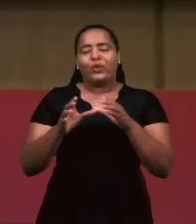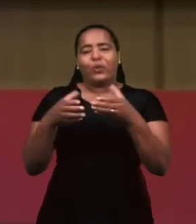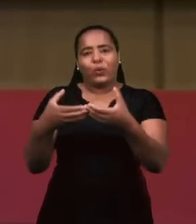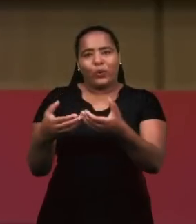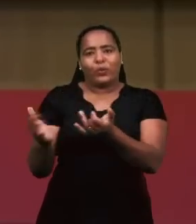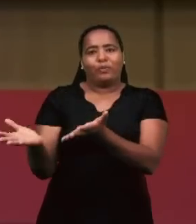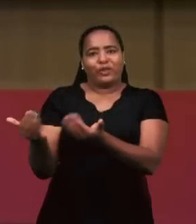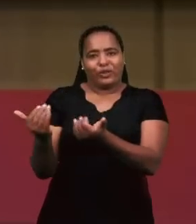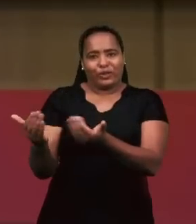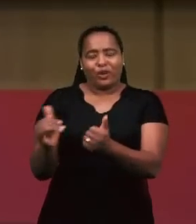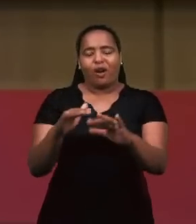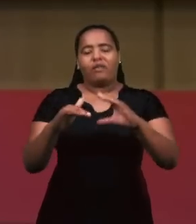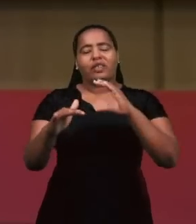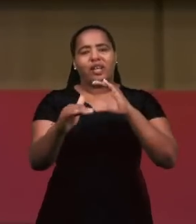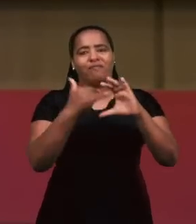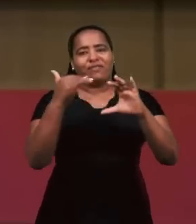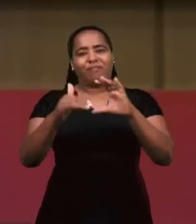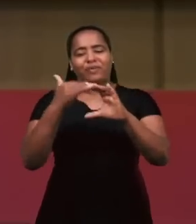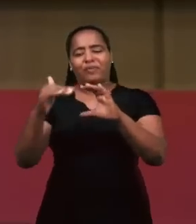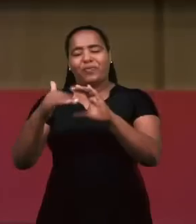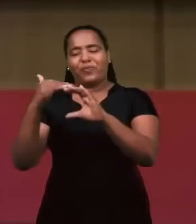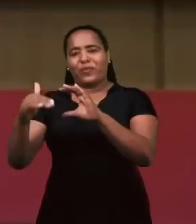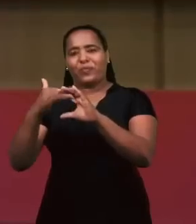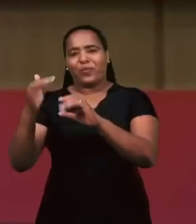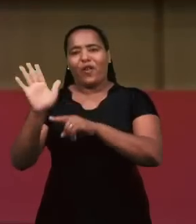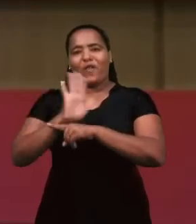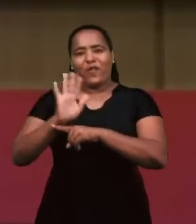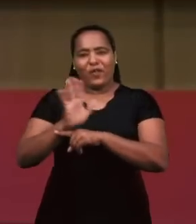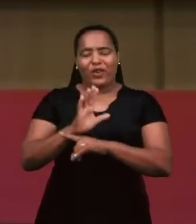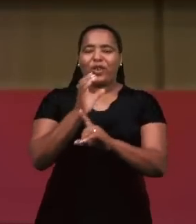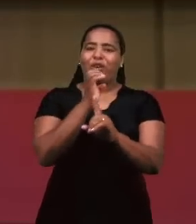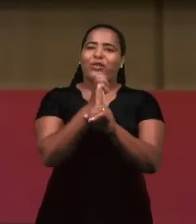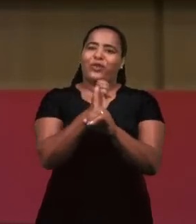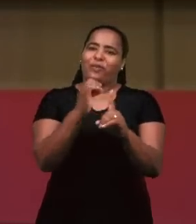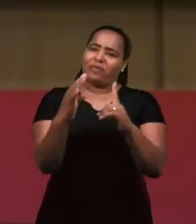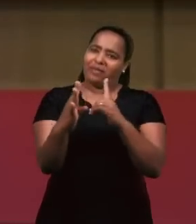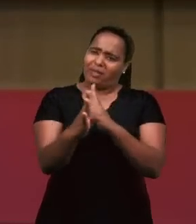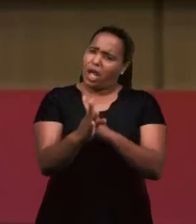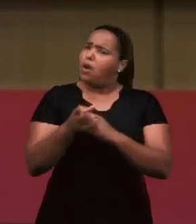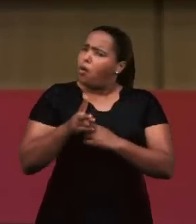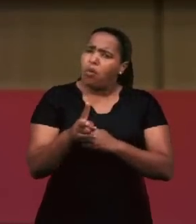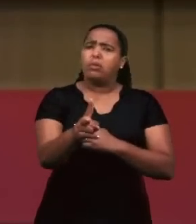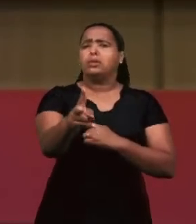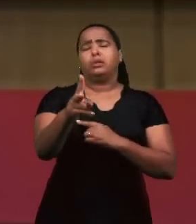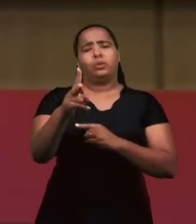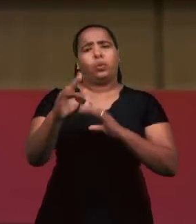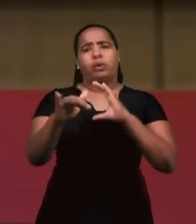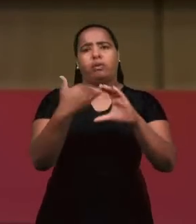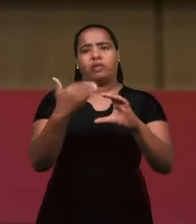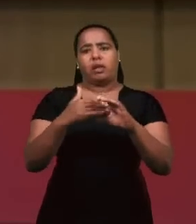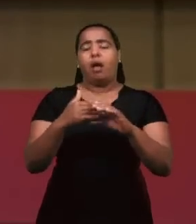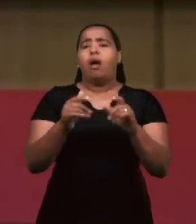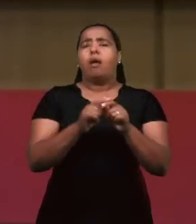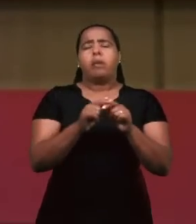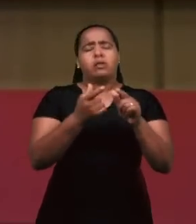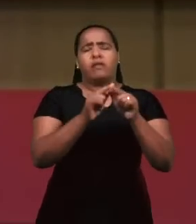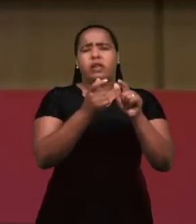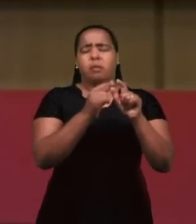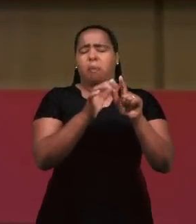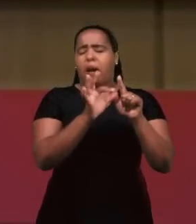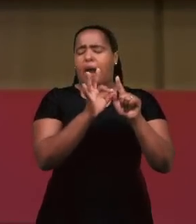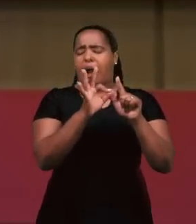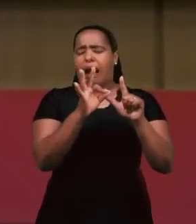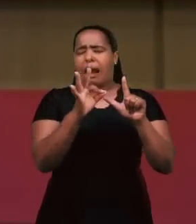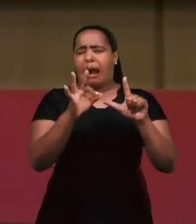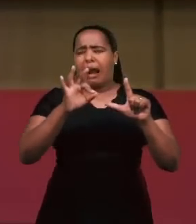cooperado conosco, enviando seus vídeos para a Escola Bíblica Dominical. Não deixe de enviar, não precisa ser vídeos longos, às vezes os irmãos fazem vídeos